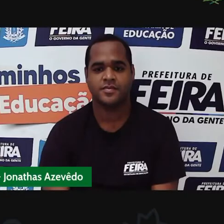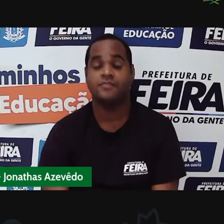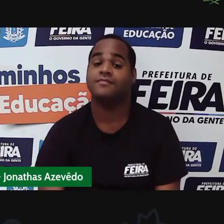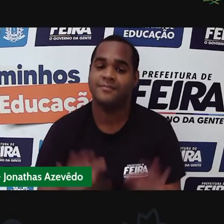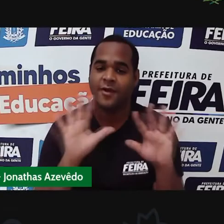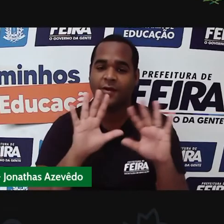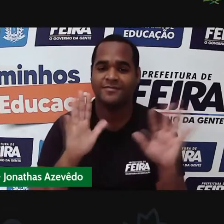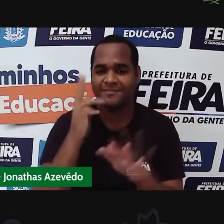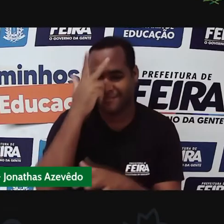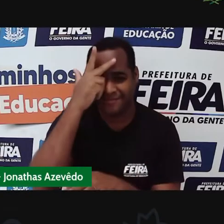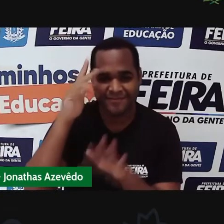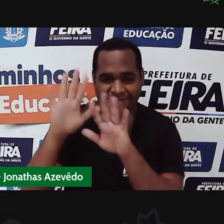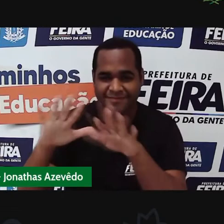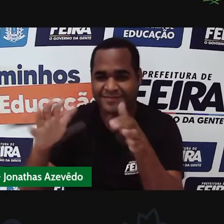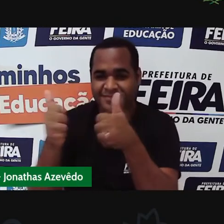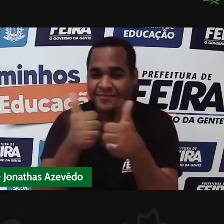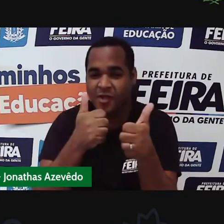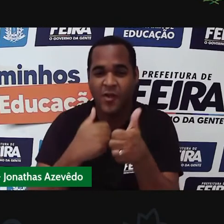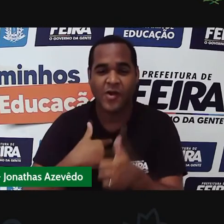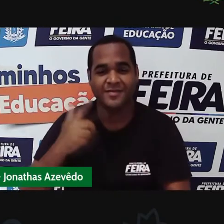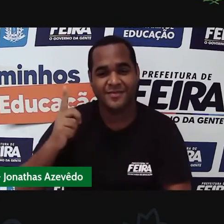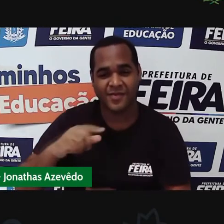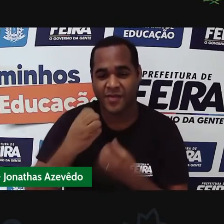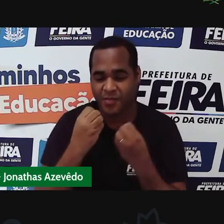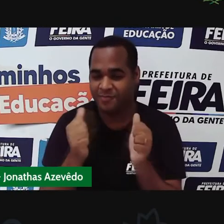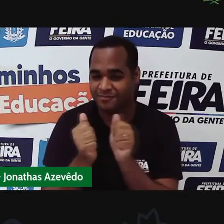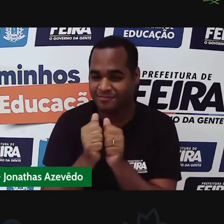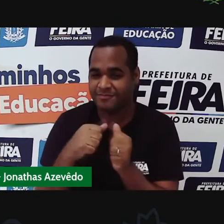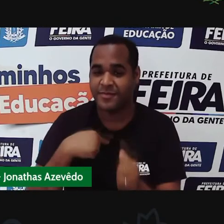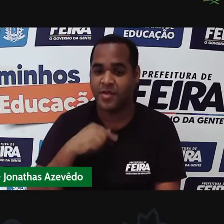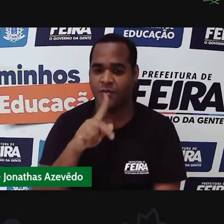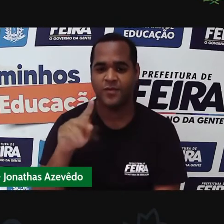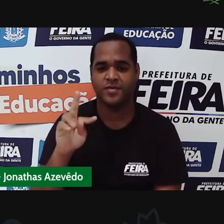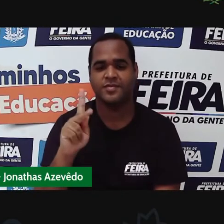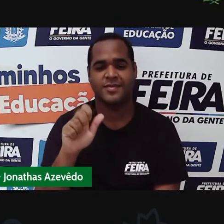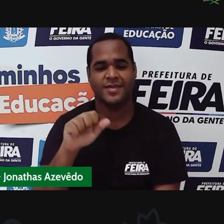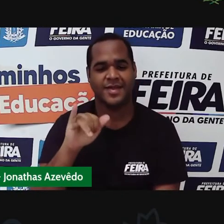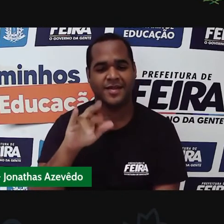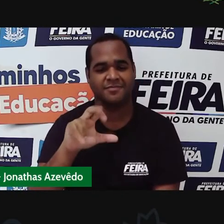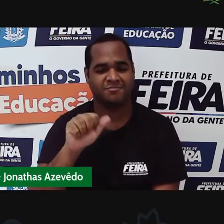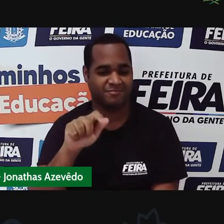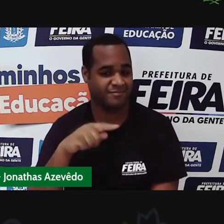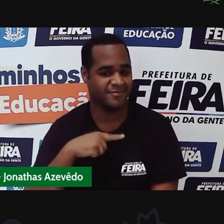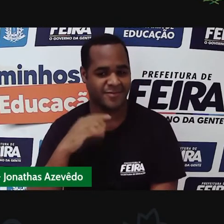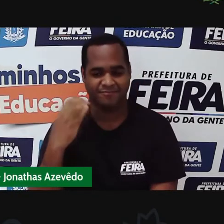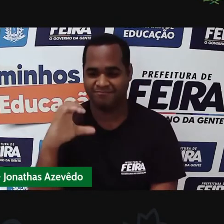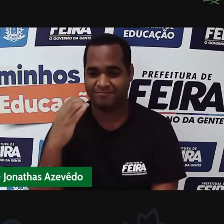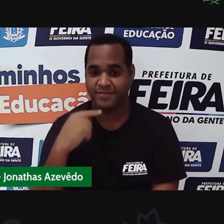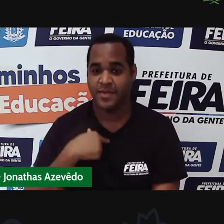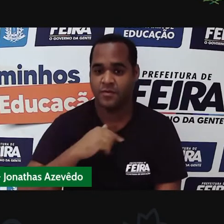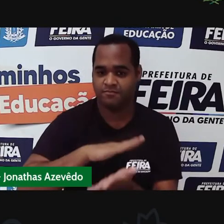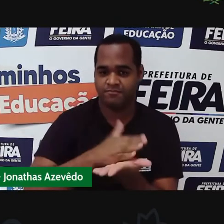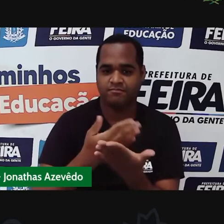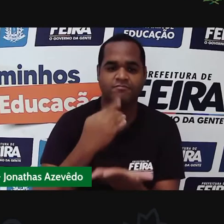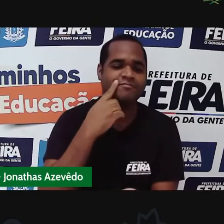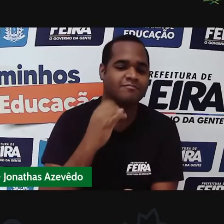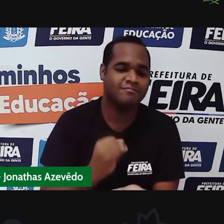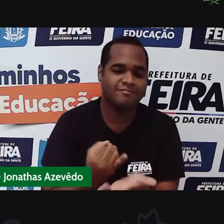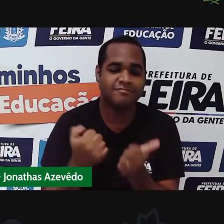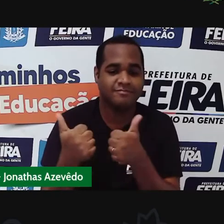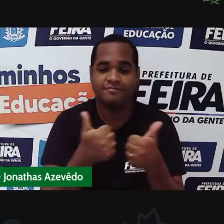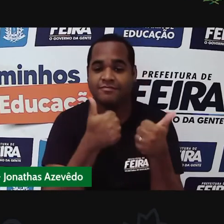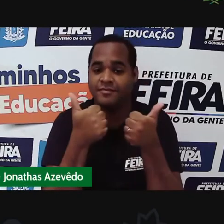Olá pessoal, olha nós aqui de novo com vocês. Eu sou a professora Tara Santos de Ciências, a gente tem o nosso intérprete, Jonatas,